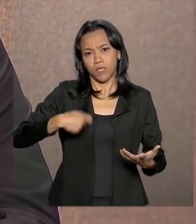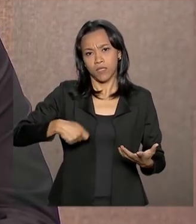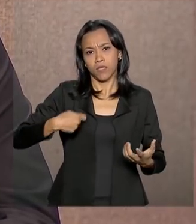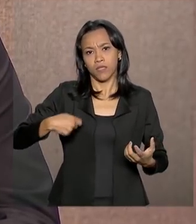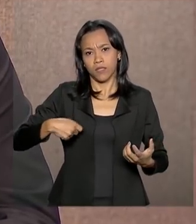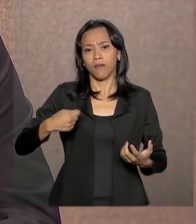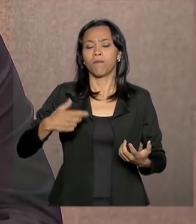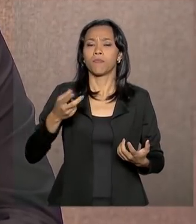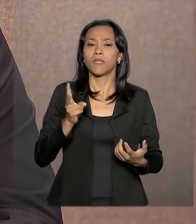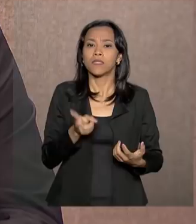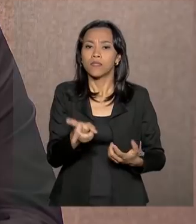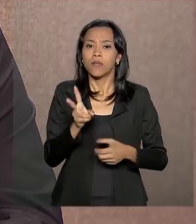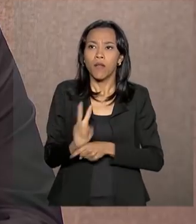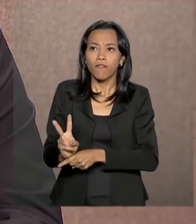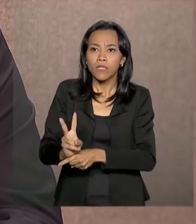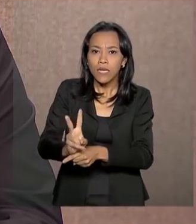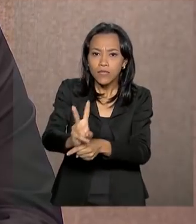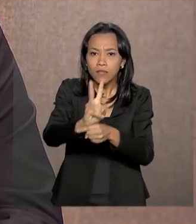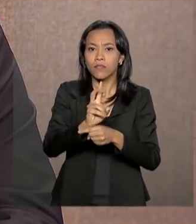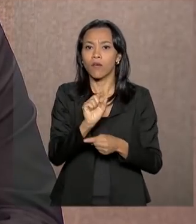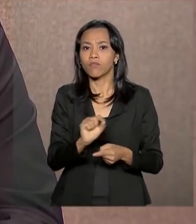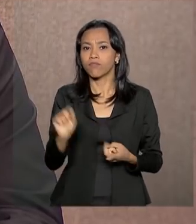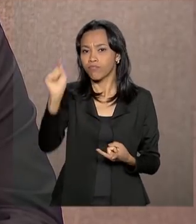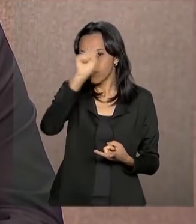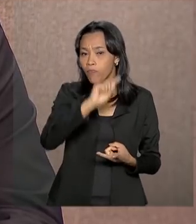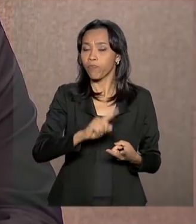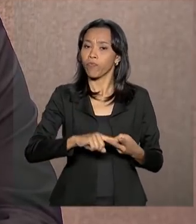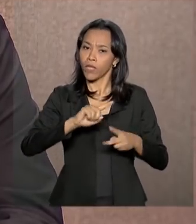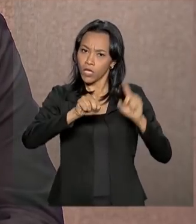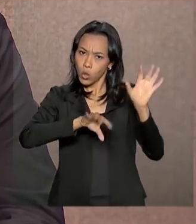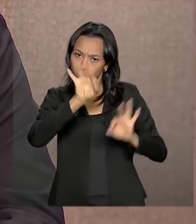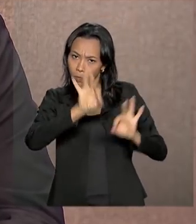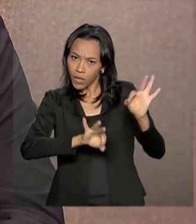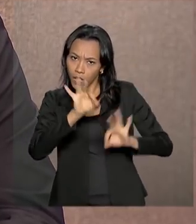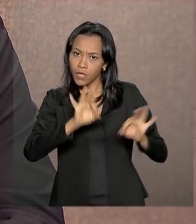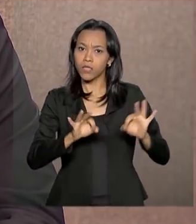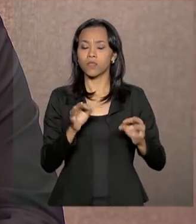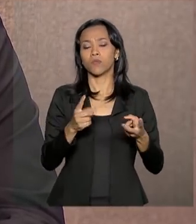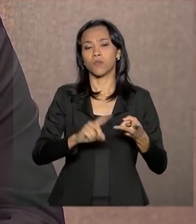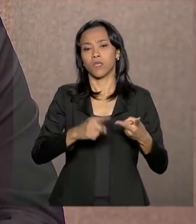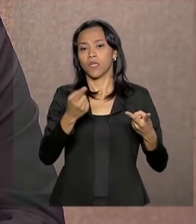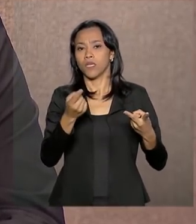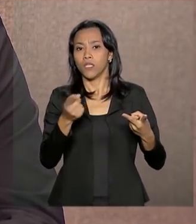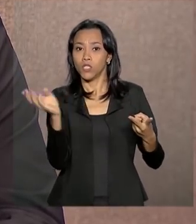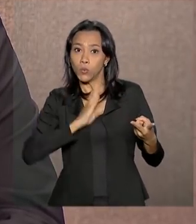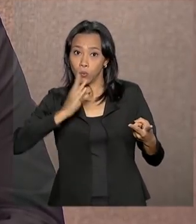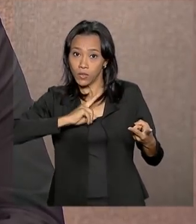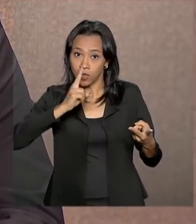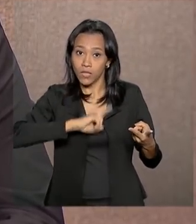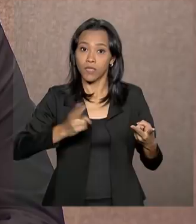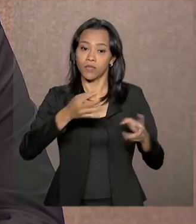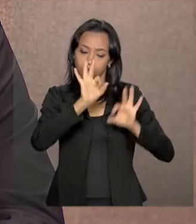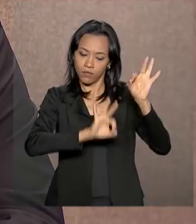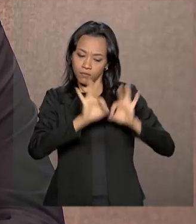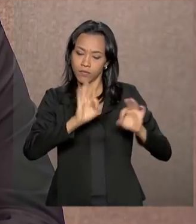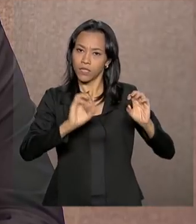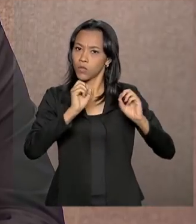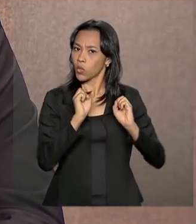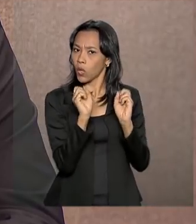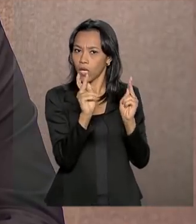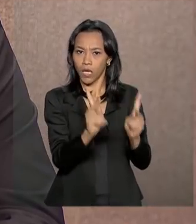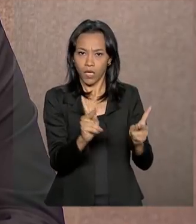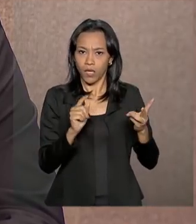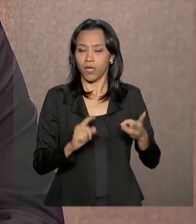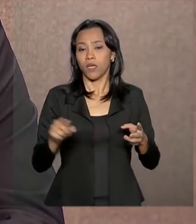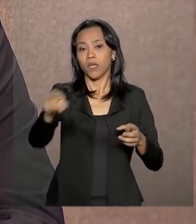regularmente, que o plano de segurança de barragem está atualizado, que o plano de ação de emergência também existe, está atualizado, que a